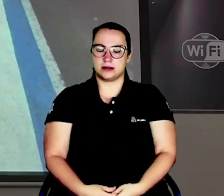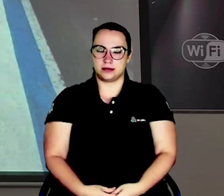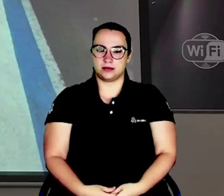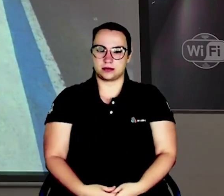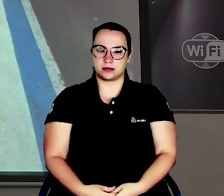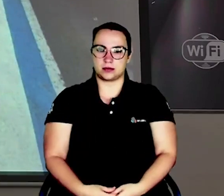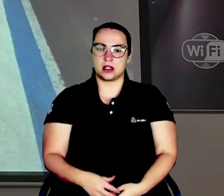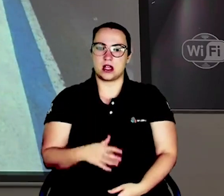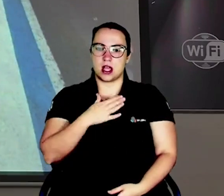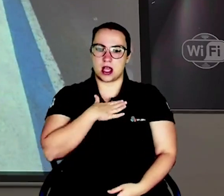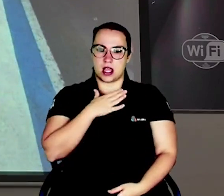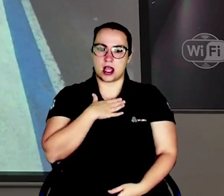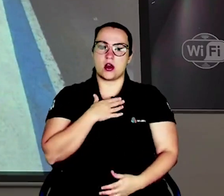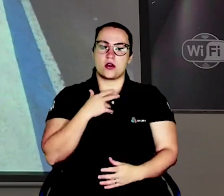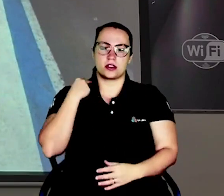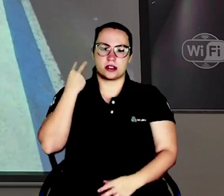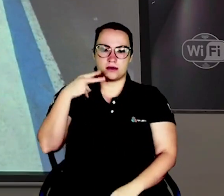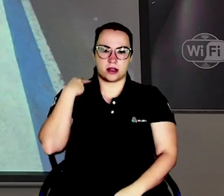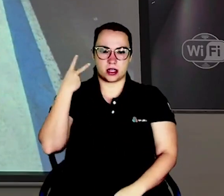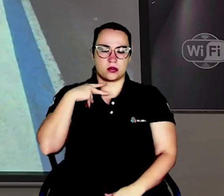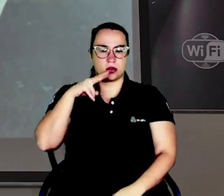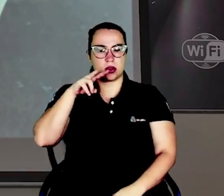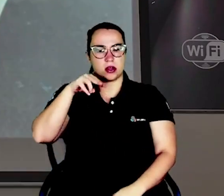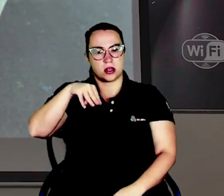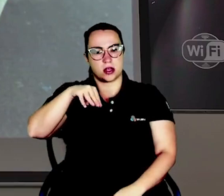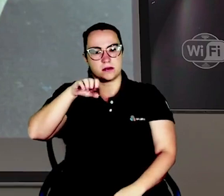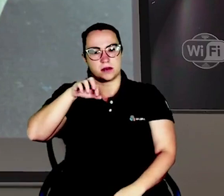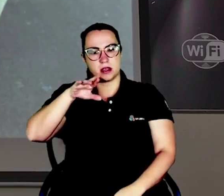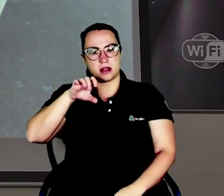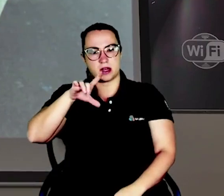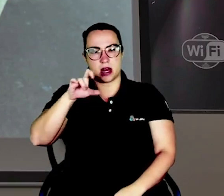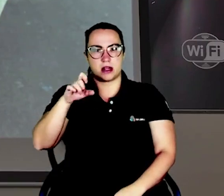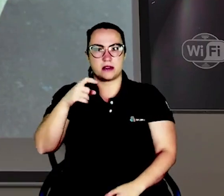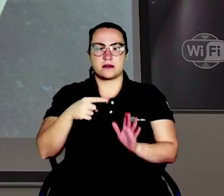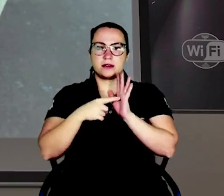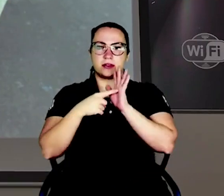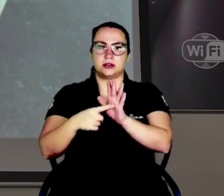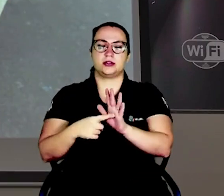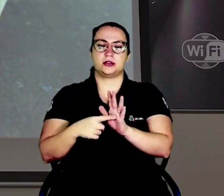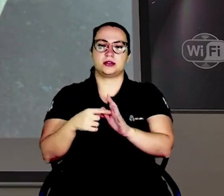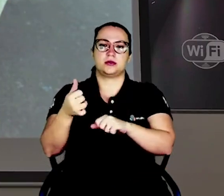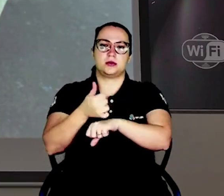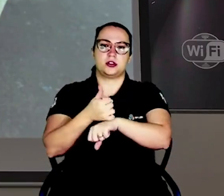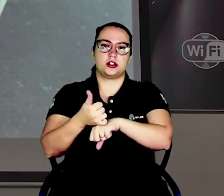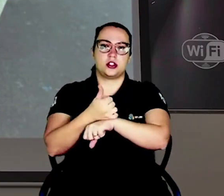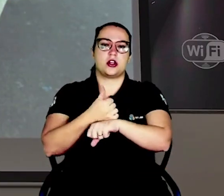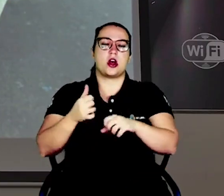vereadora Mirelle fizemos uma indicação para um profissional, um fonoaudiólogo,